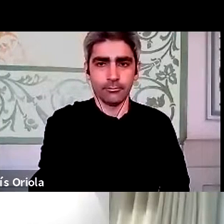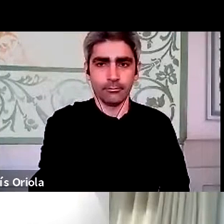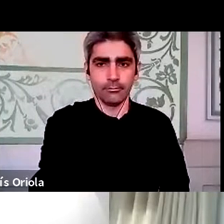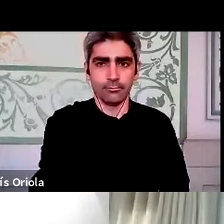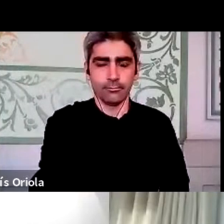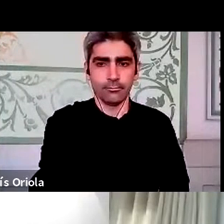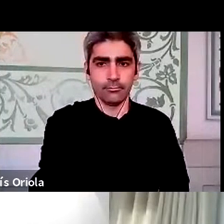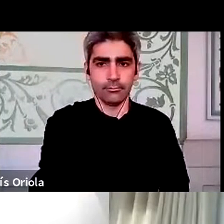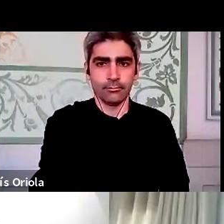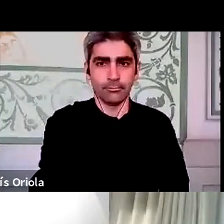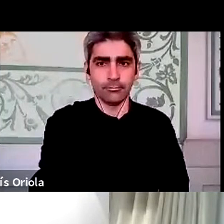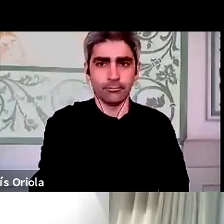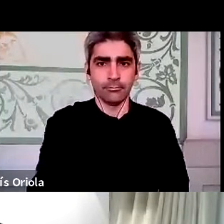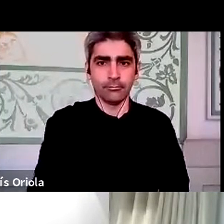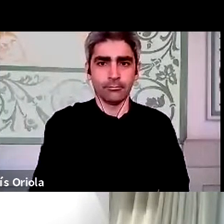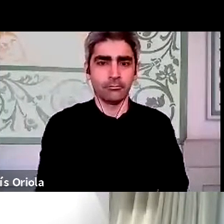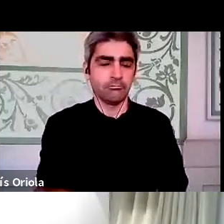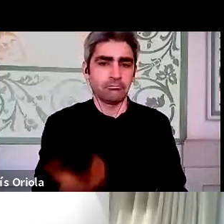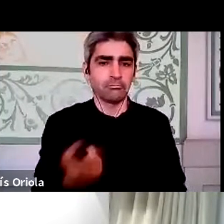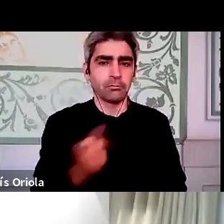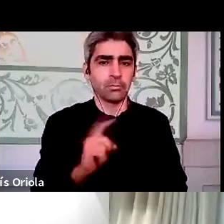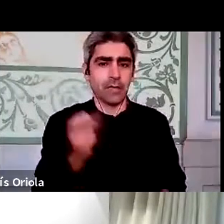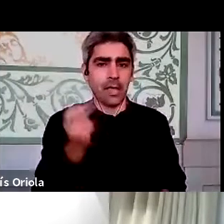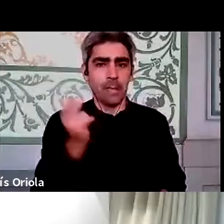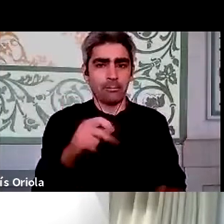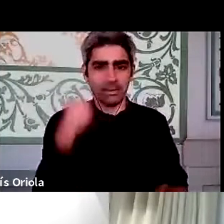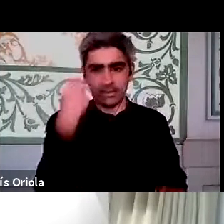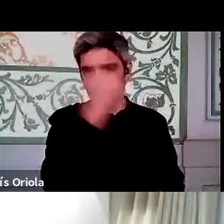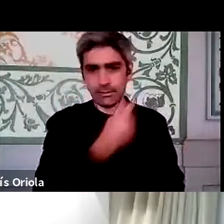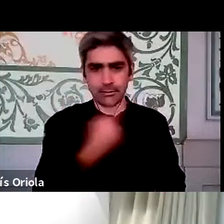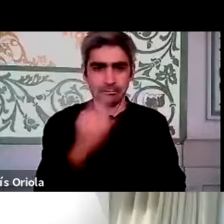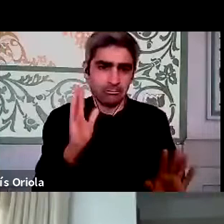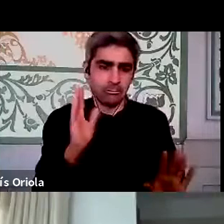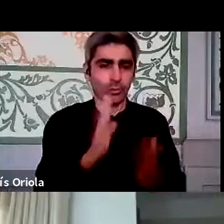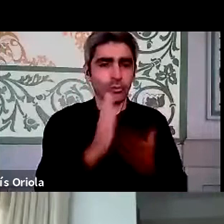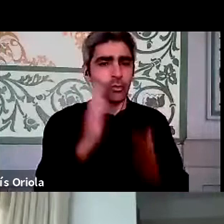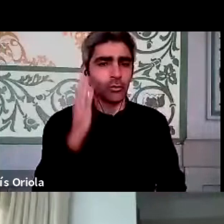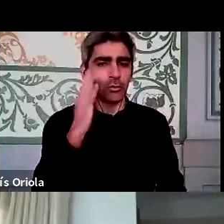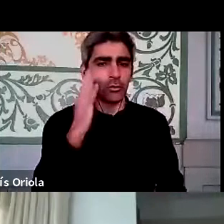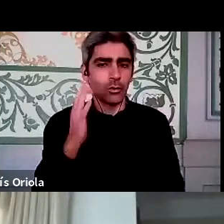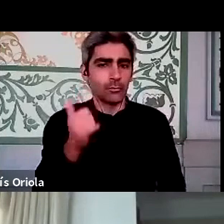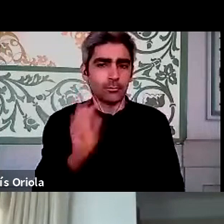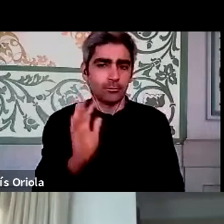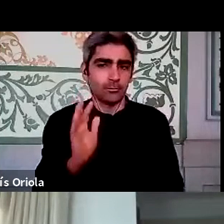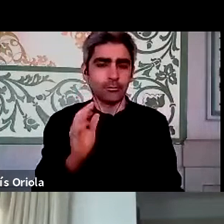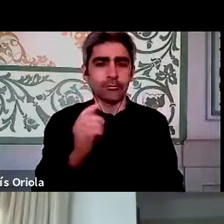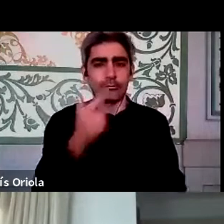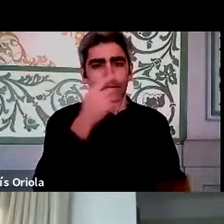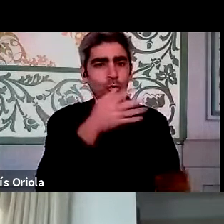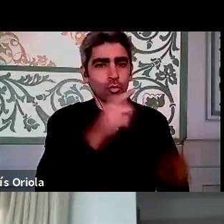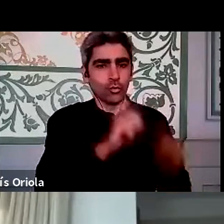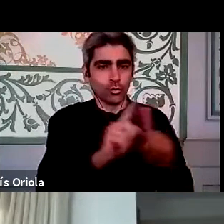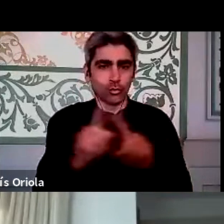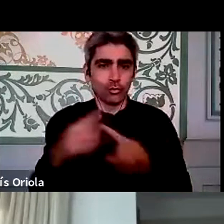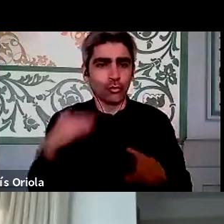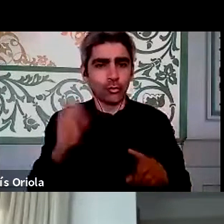Enfim, mas se calhar não é necessário aparecer, aparecem só os oradores. Eu já tentei, mas isto